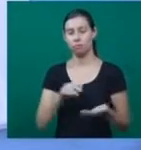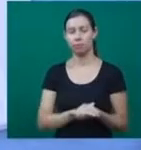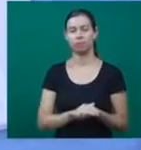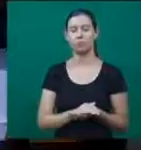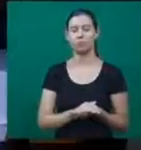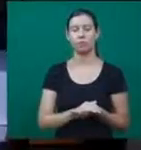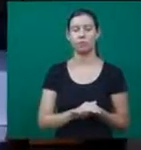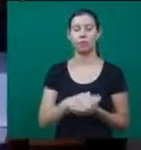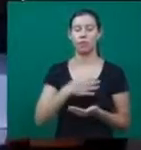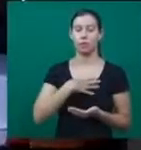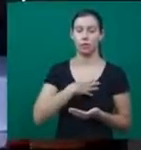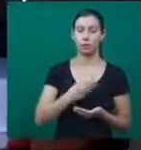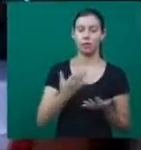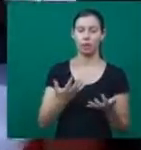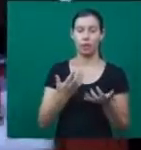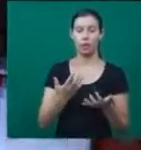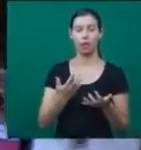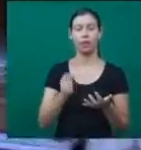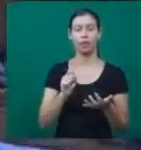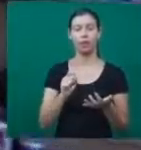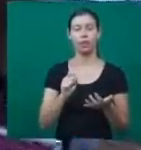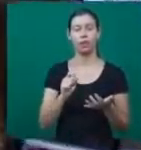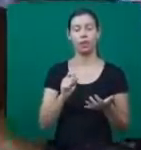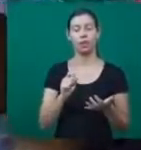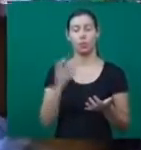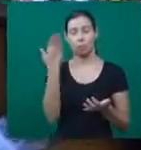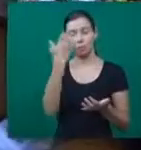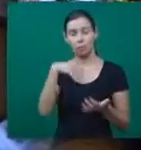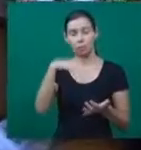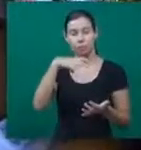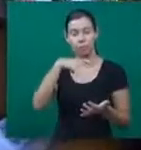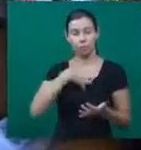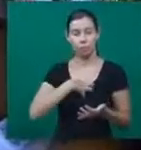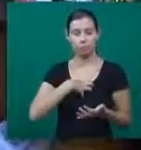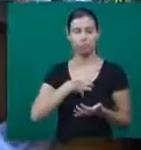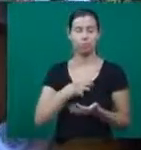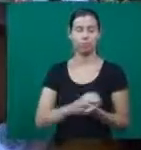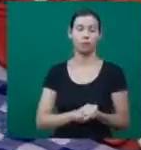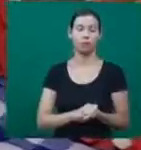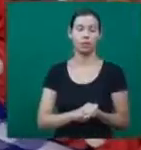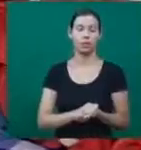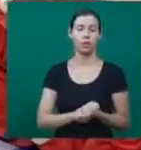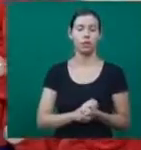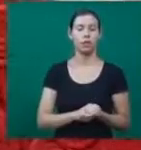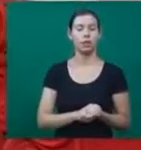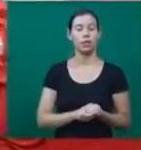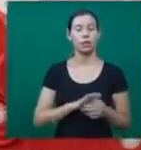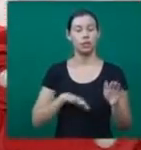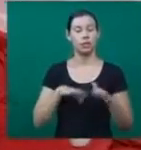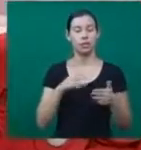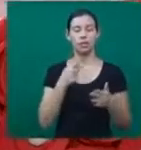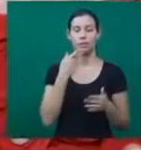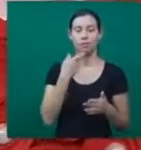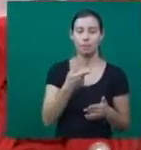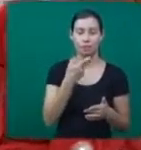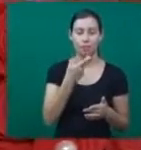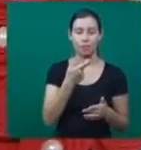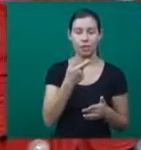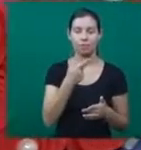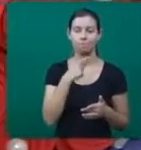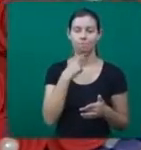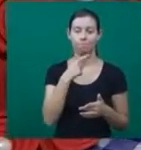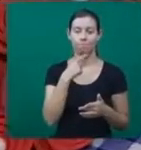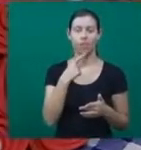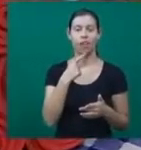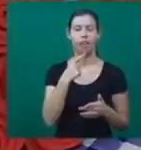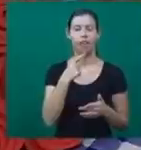tudo um pouco. Muitos filhos querem comemorar a data com algo que expresse sentimentos. Demonstrar companheirismo sem precisar muitas